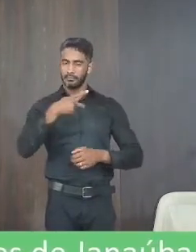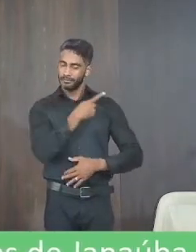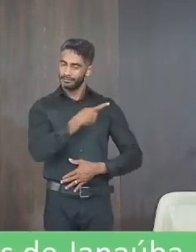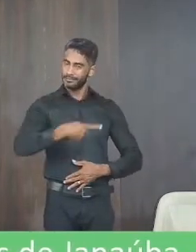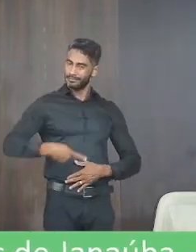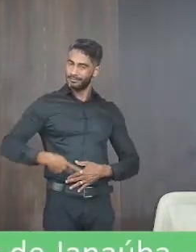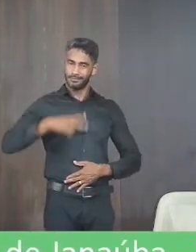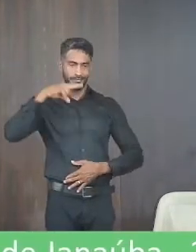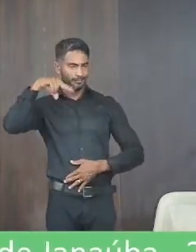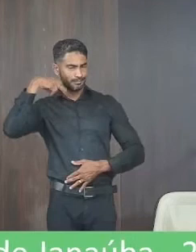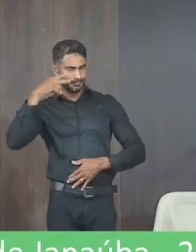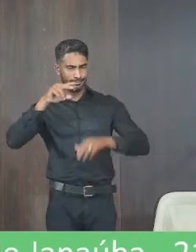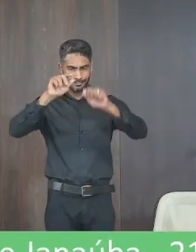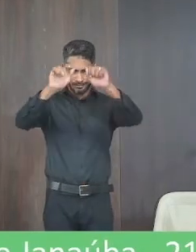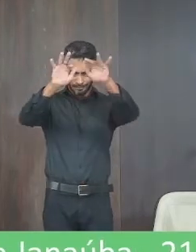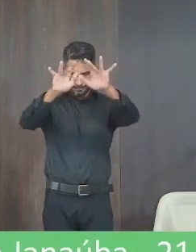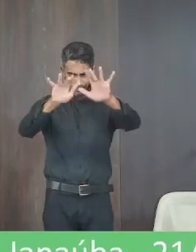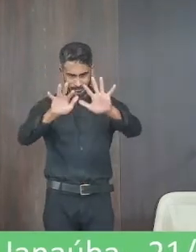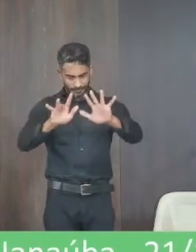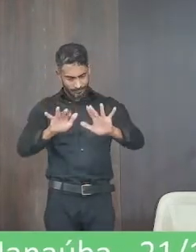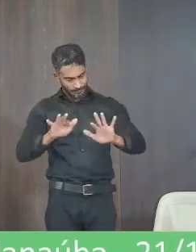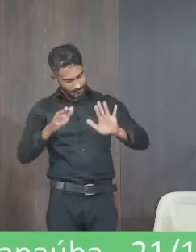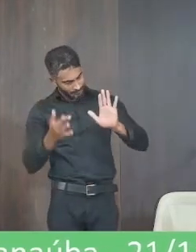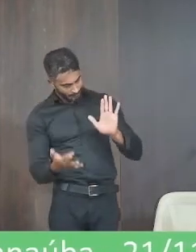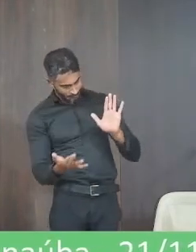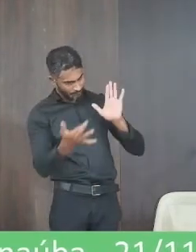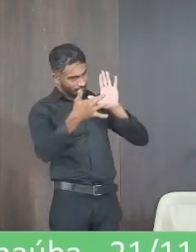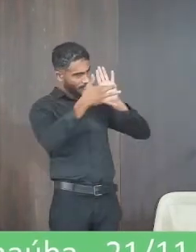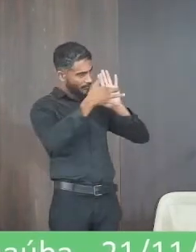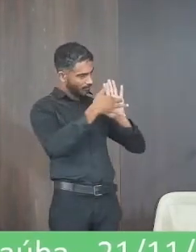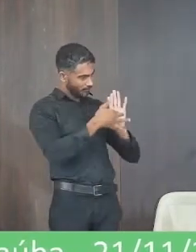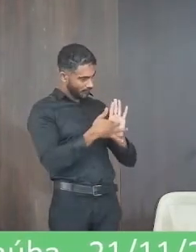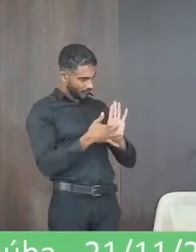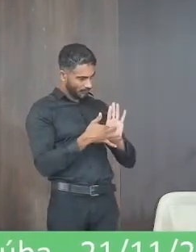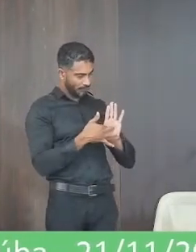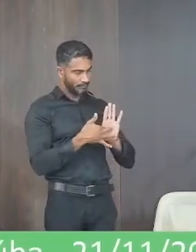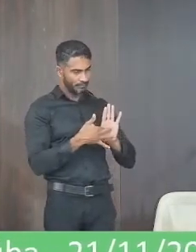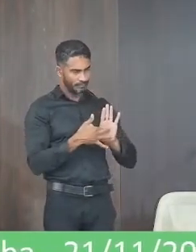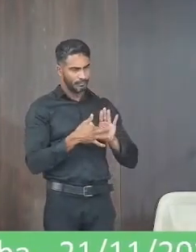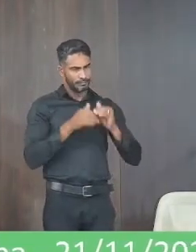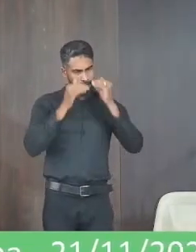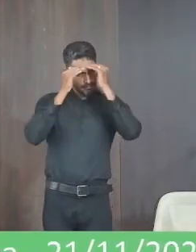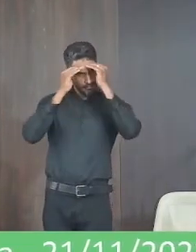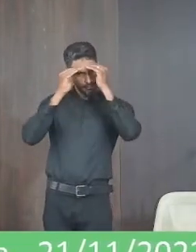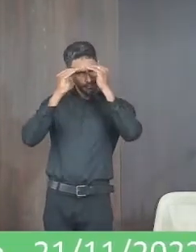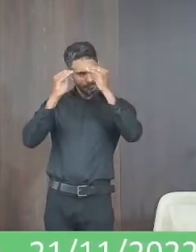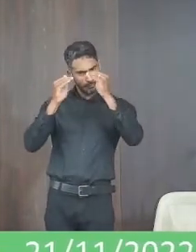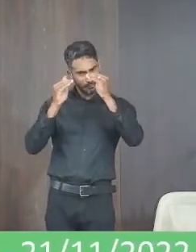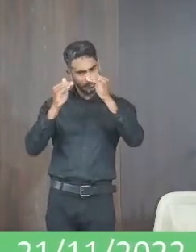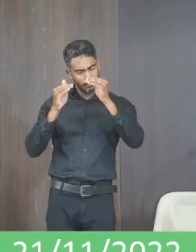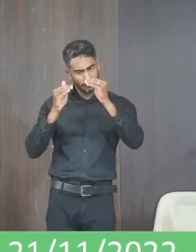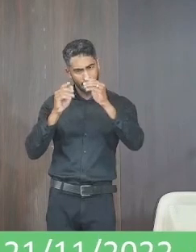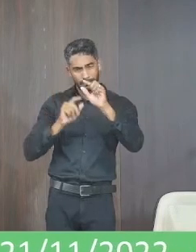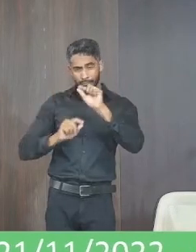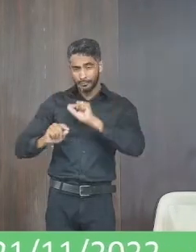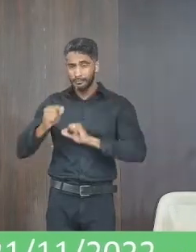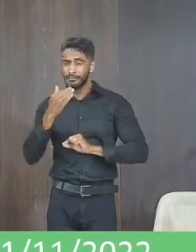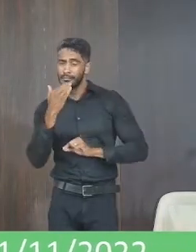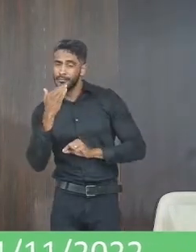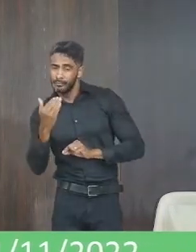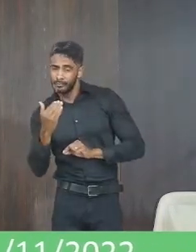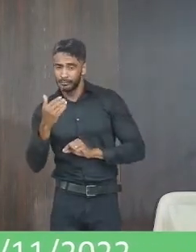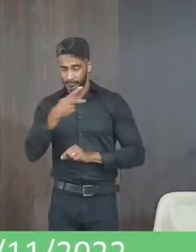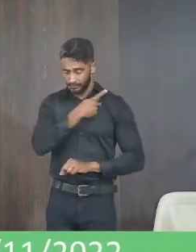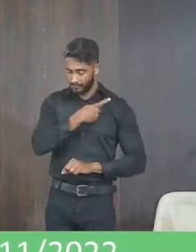a vereadora que subscreve conforme preconiza o regimento interno deste poder vem respeitosamente na forma regimental solicitar